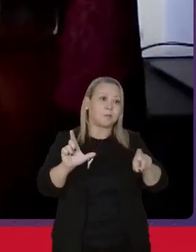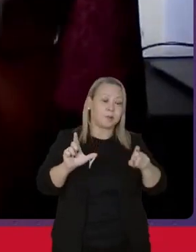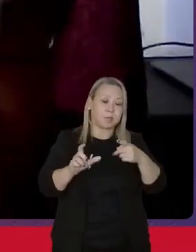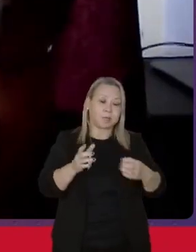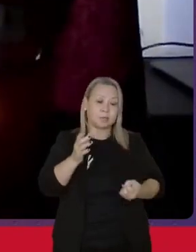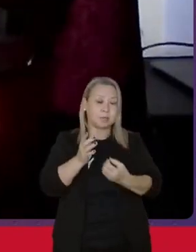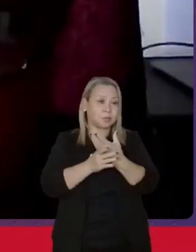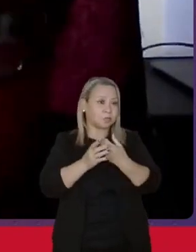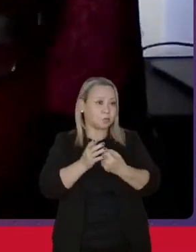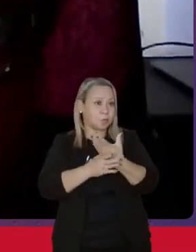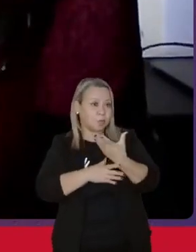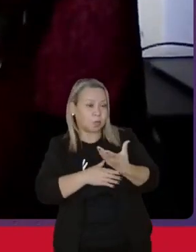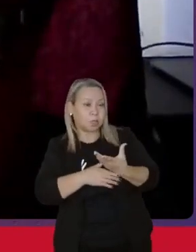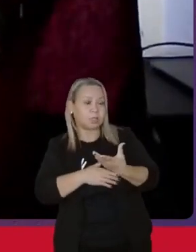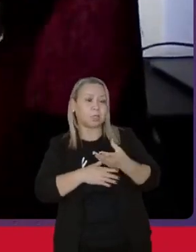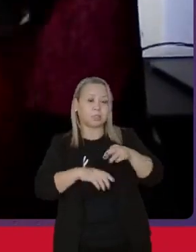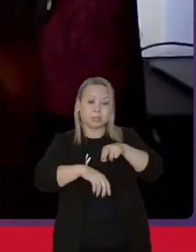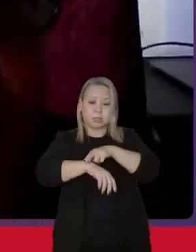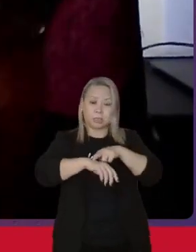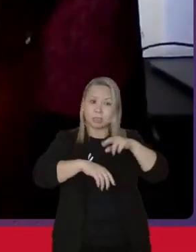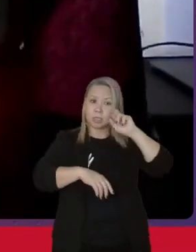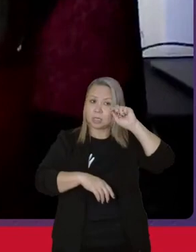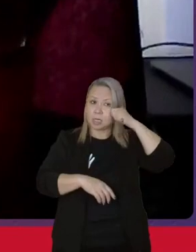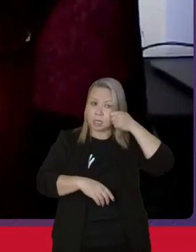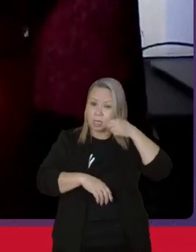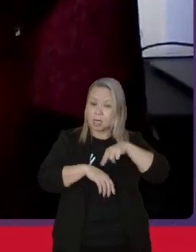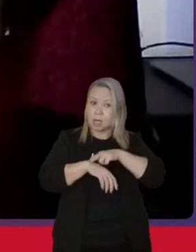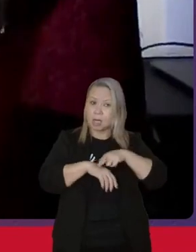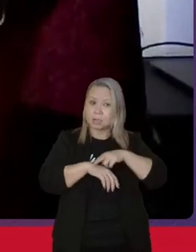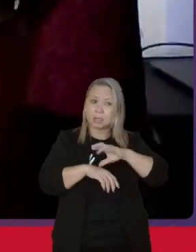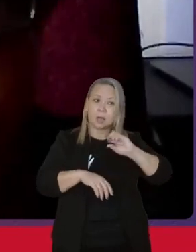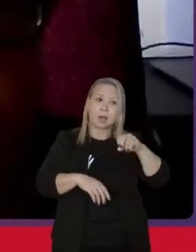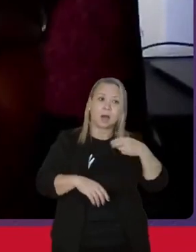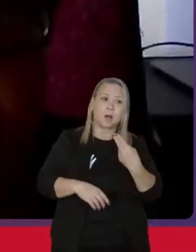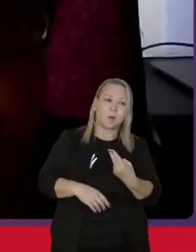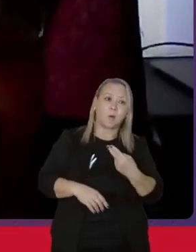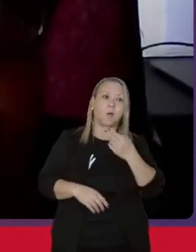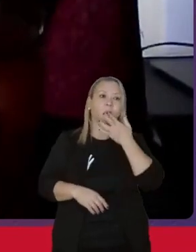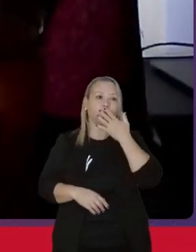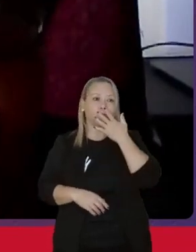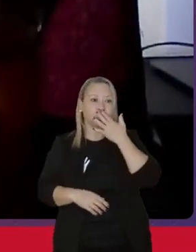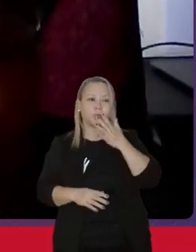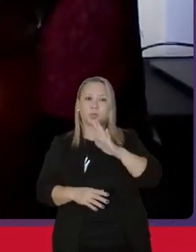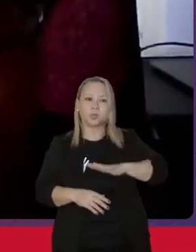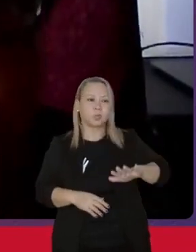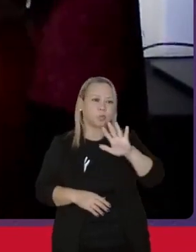ou étnica. As mulheres negras estão aí